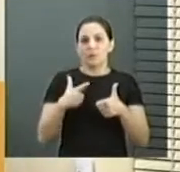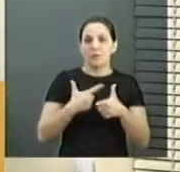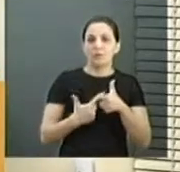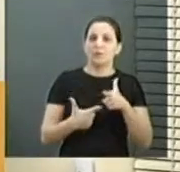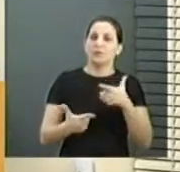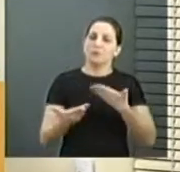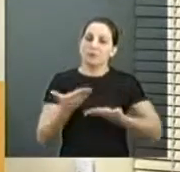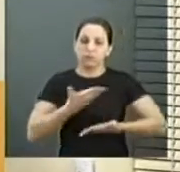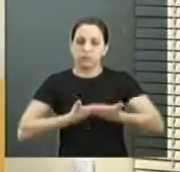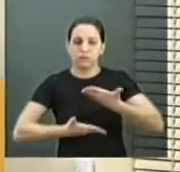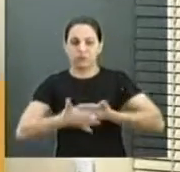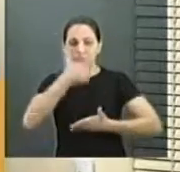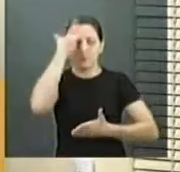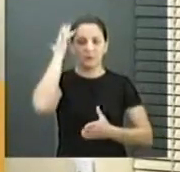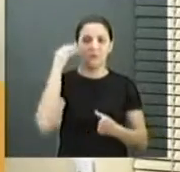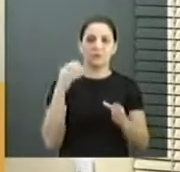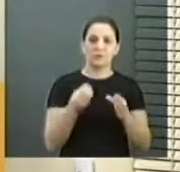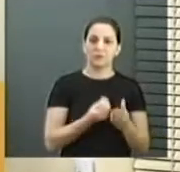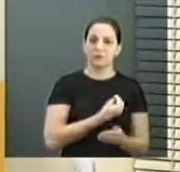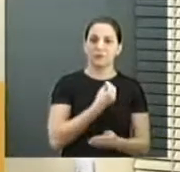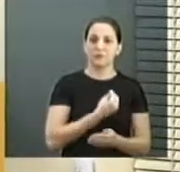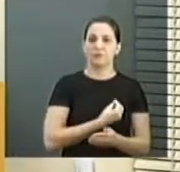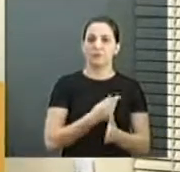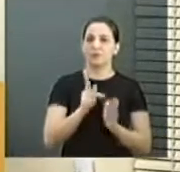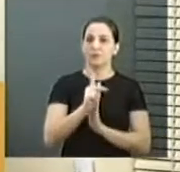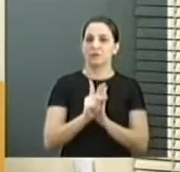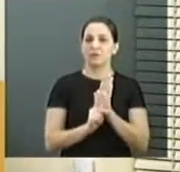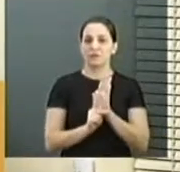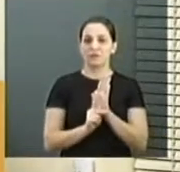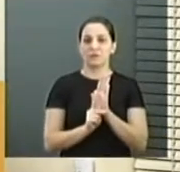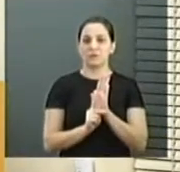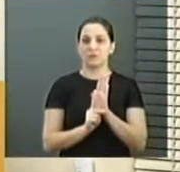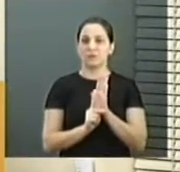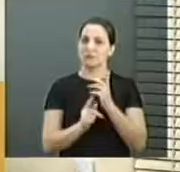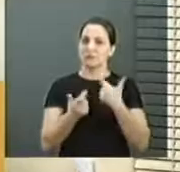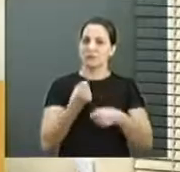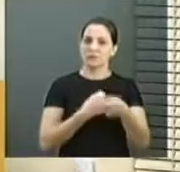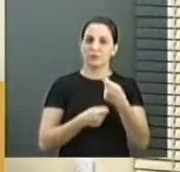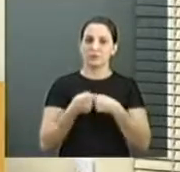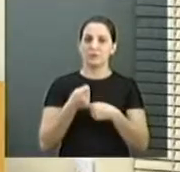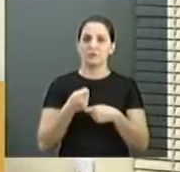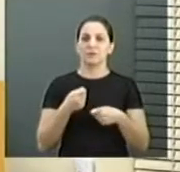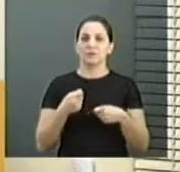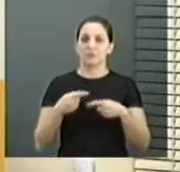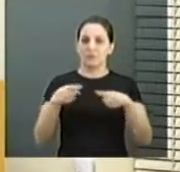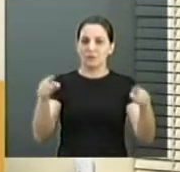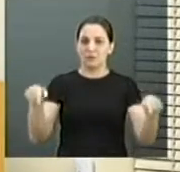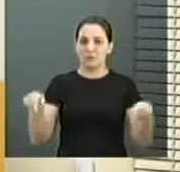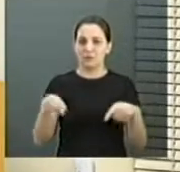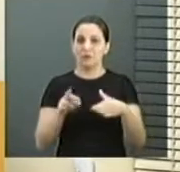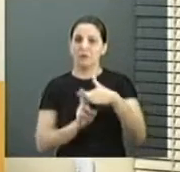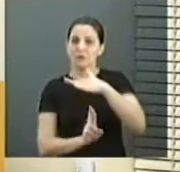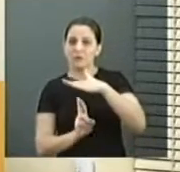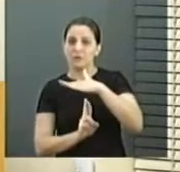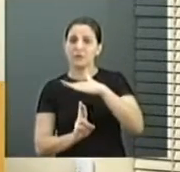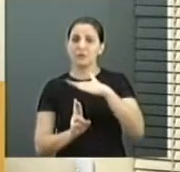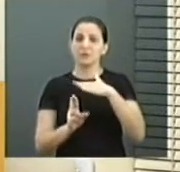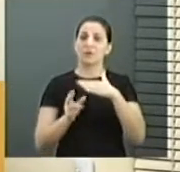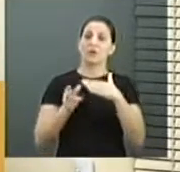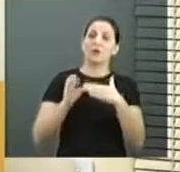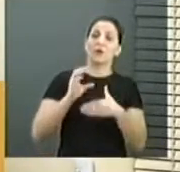pessoas que participavam desse projeto e desse comércio dentro do terminal, A